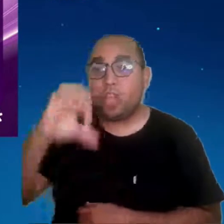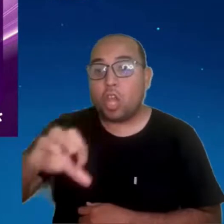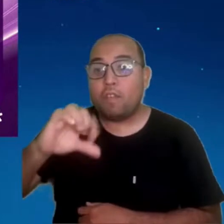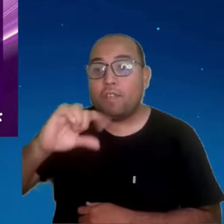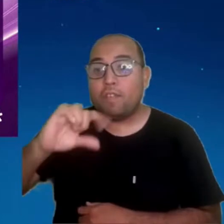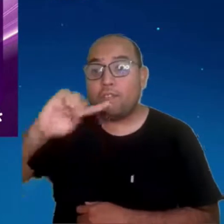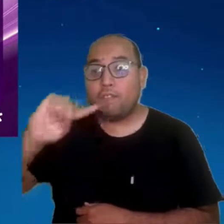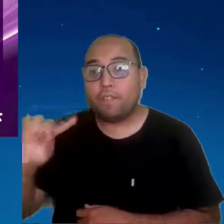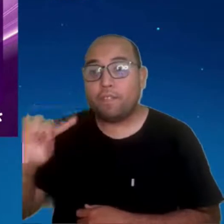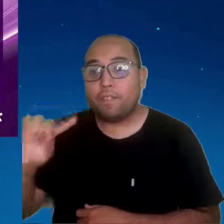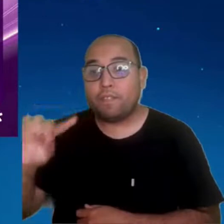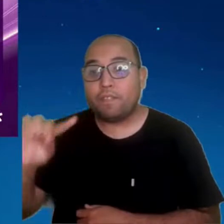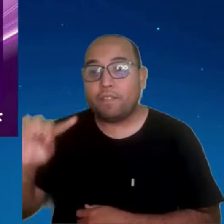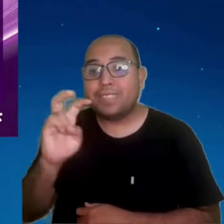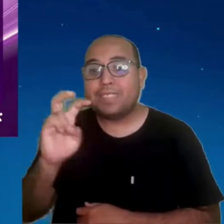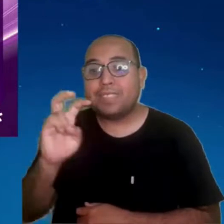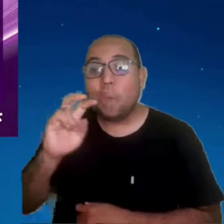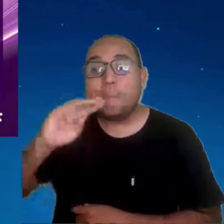O que era o PIX?